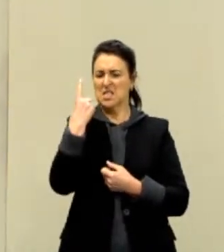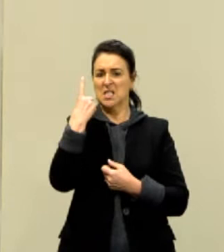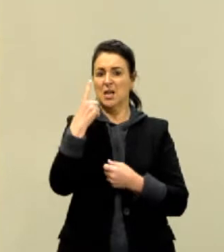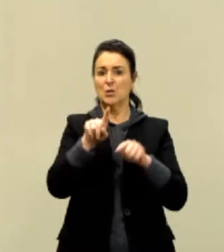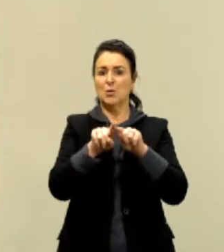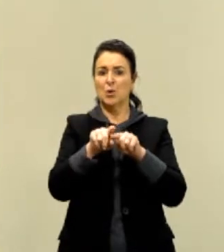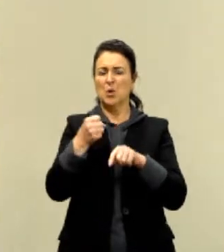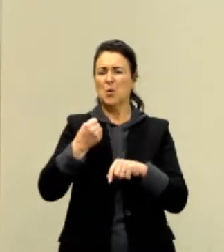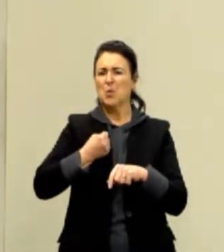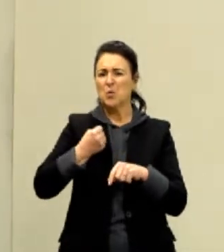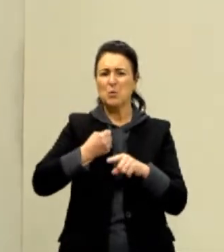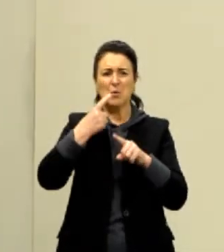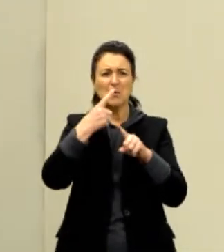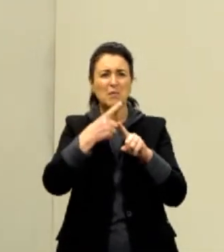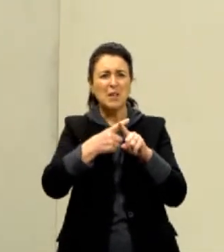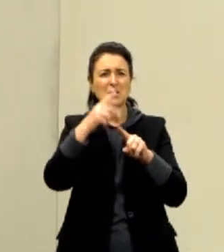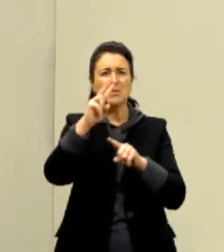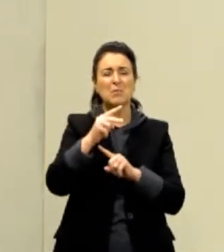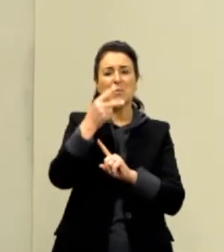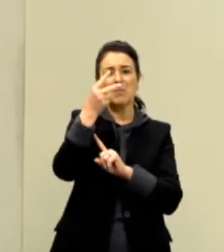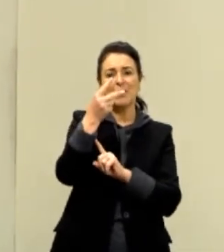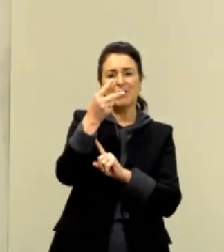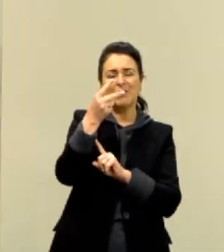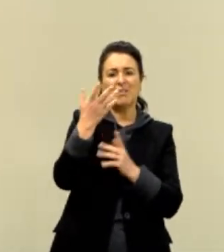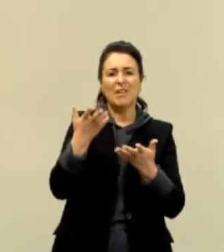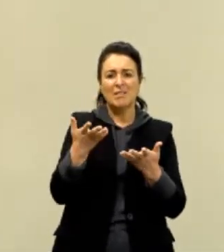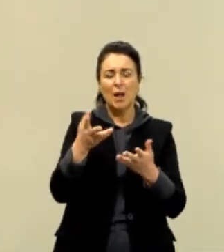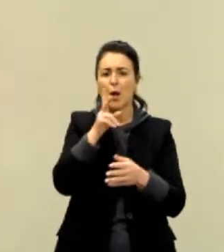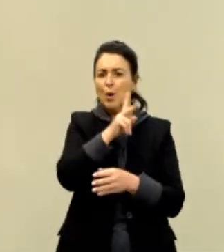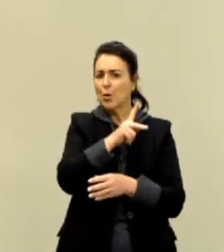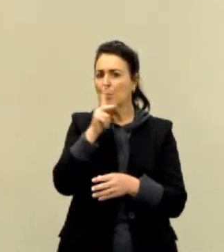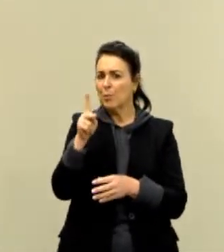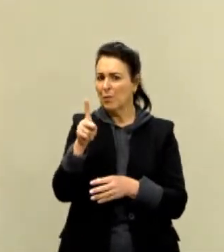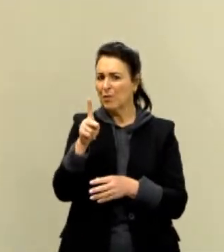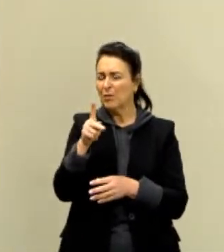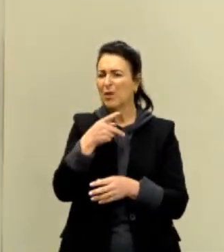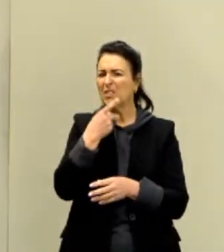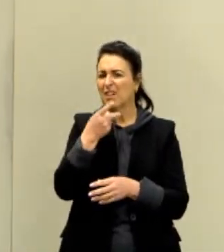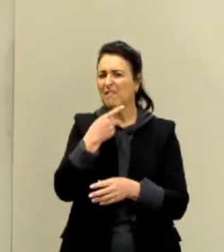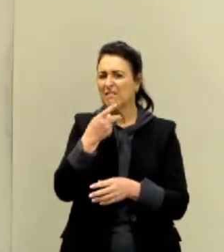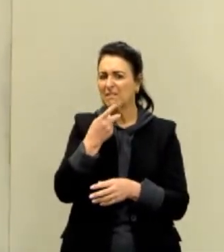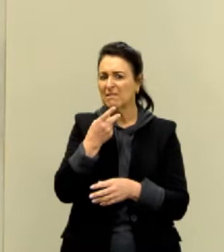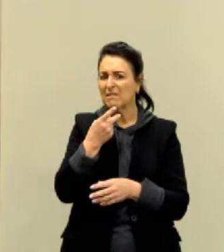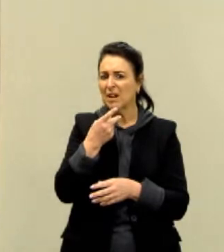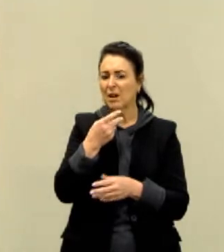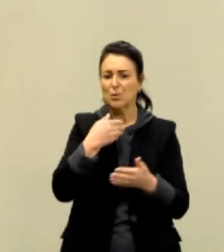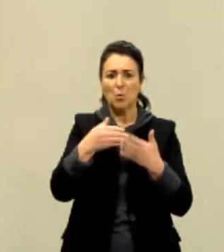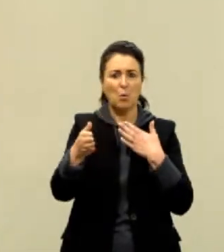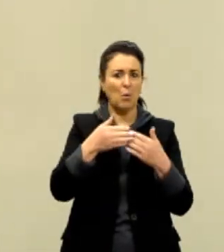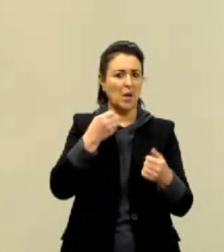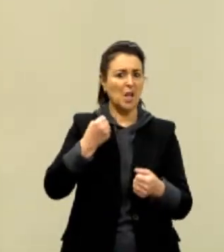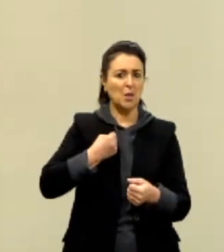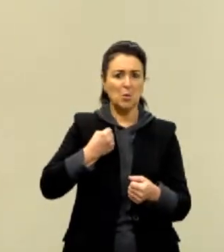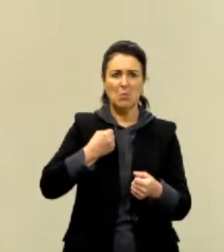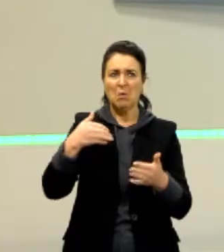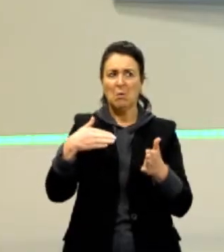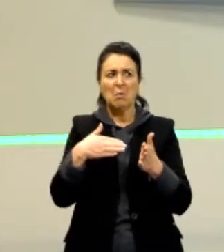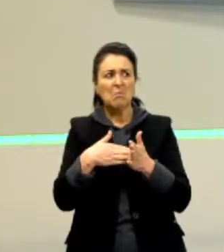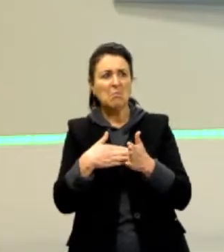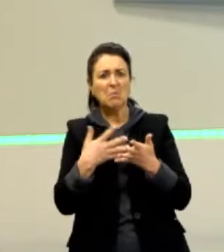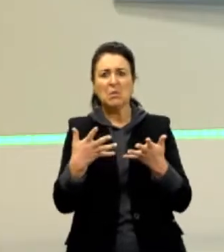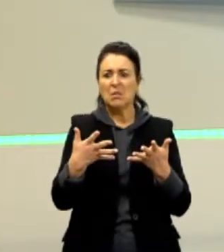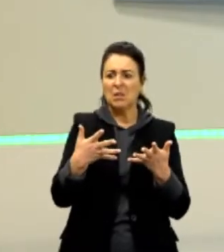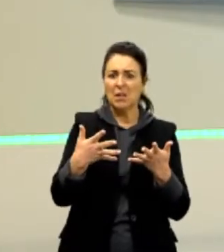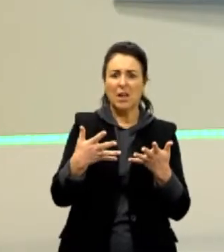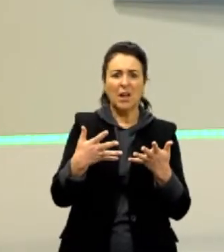Um número vezes uma potência e o professor Maurício está dizendo que qualquer número, até os números que eu conheço do dia a dia pode ser